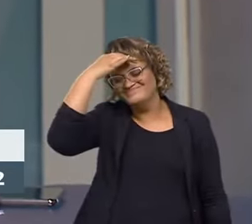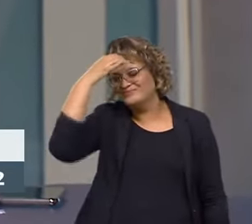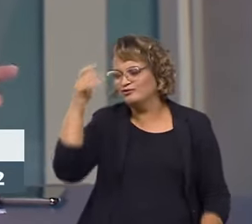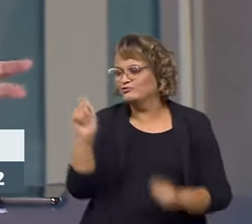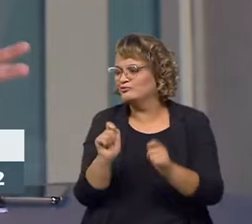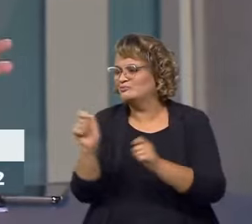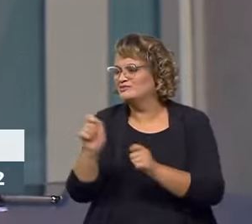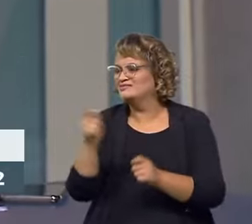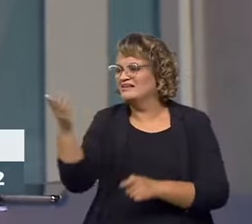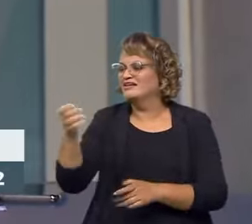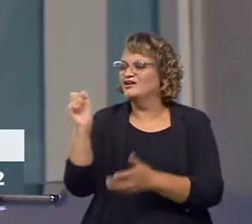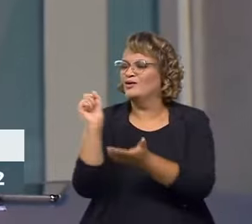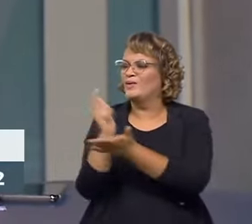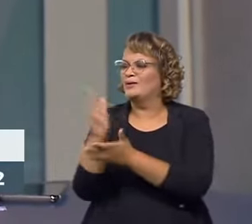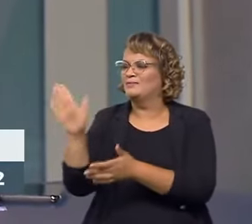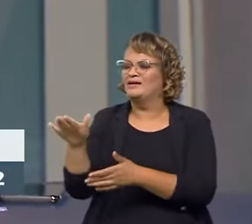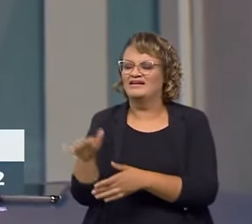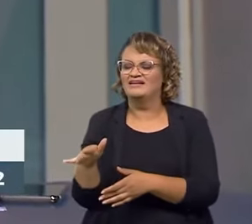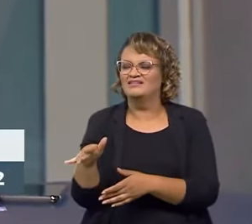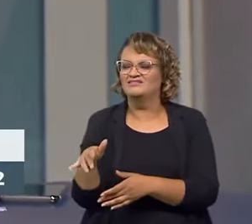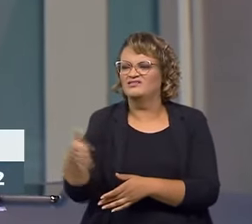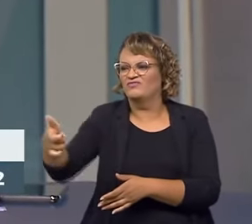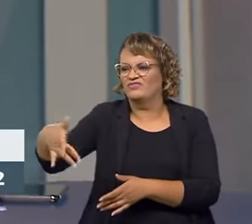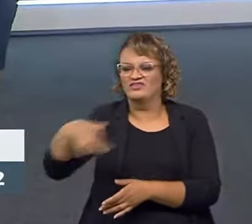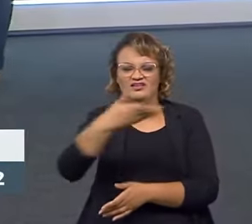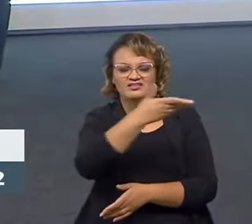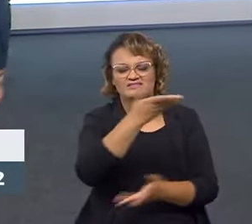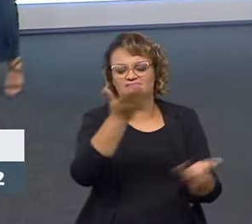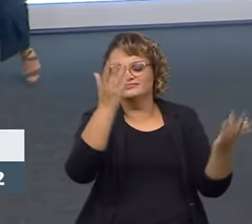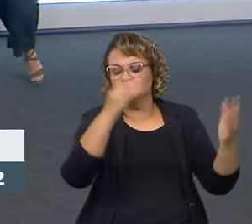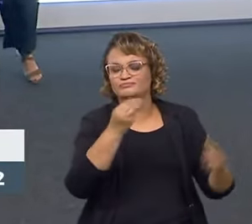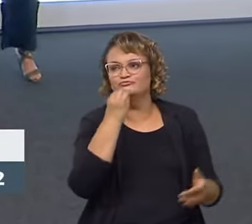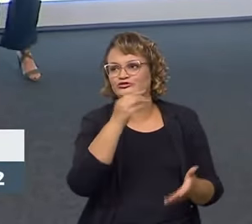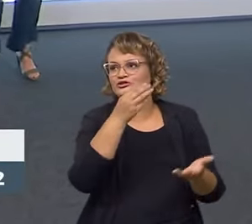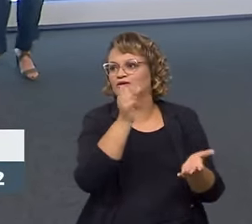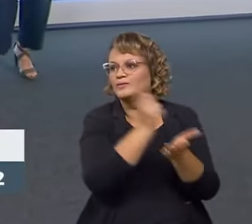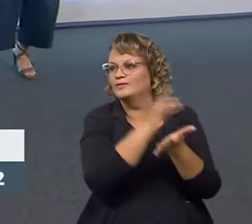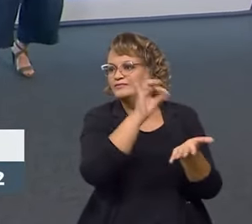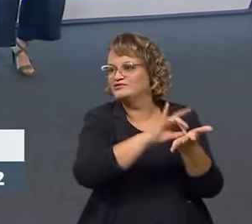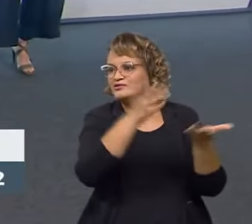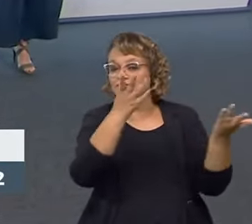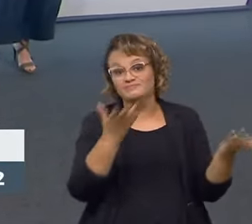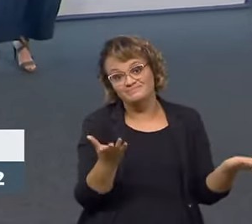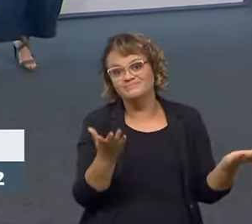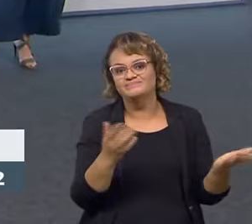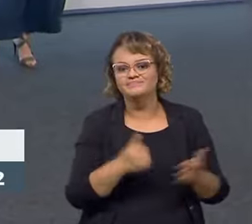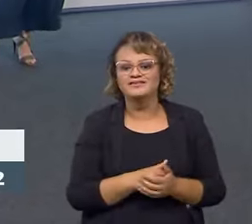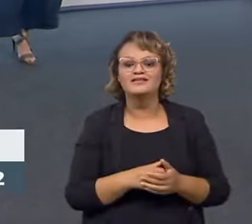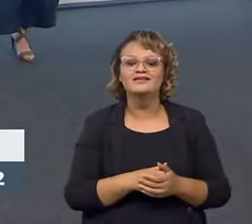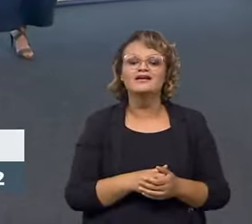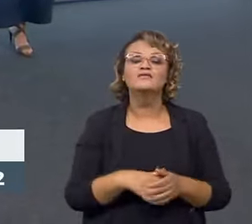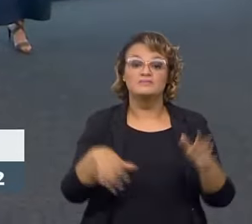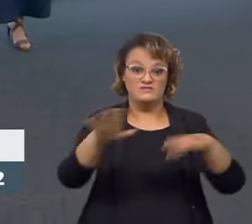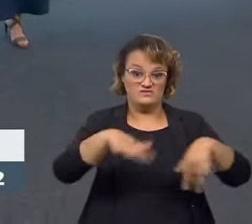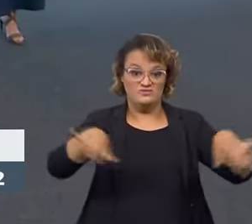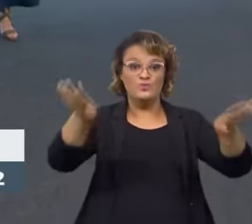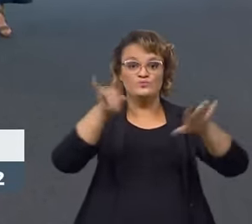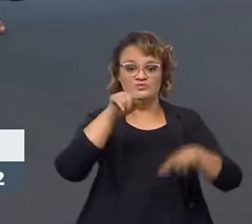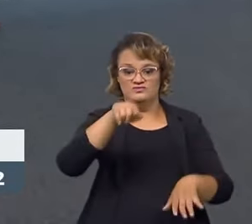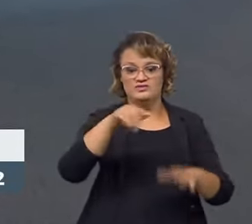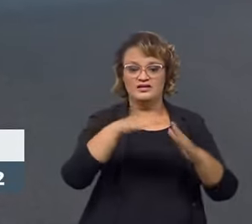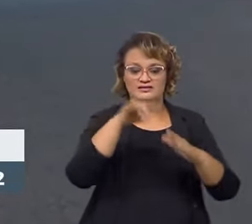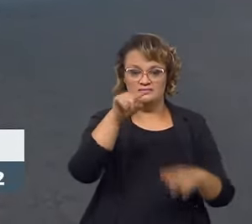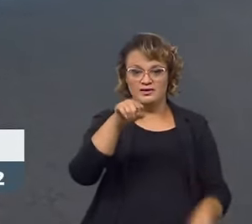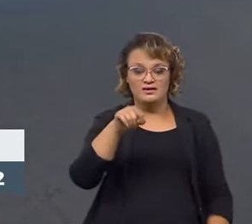que você fez em comprar um pneu paralelo, digamos assim. Você falou dessa coisa das crianças, mas a gente, todos nós aqui, você de casa aí também,